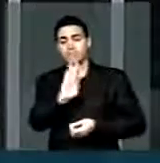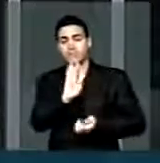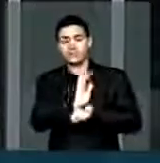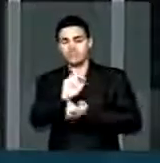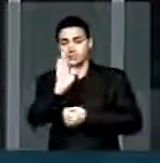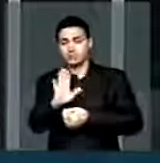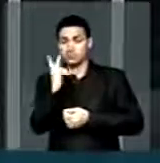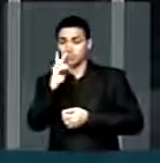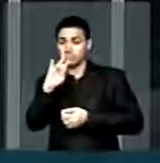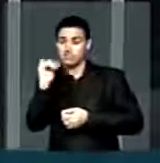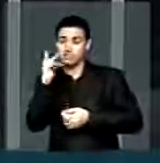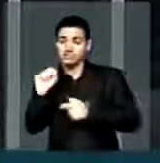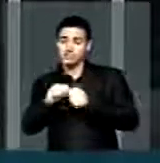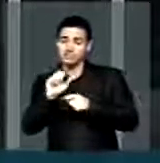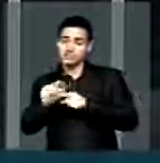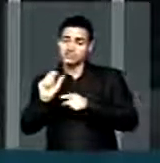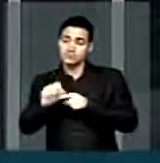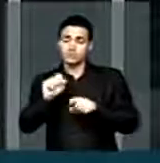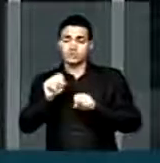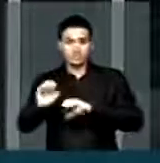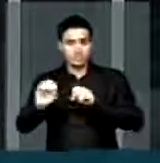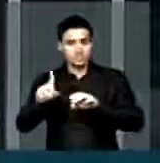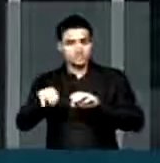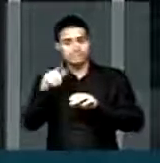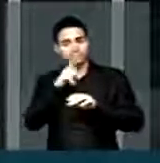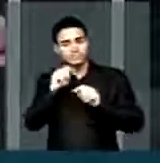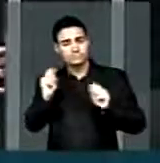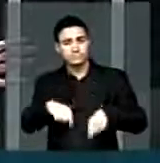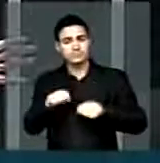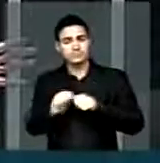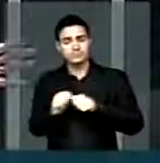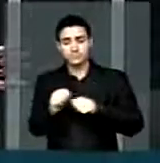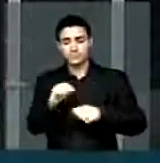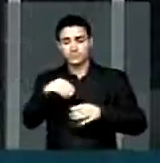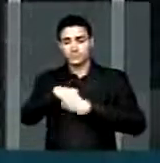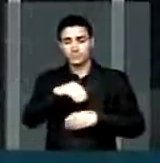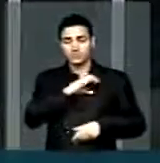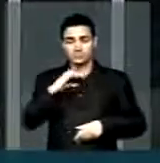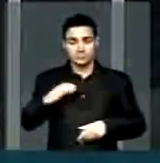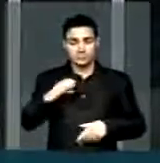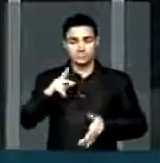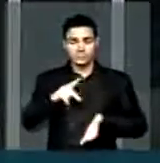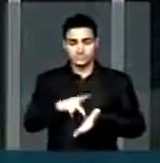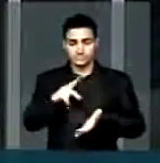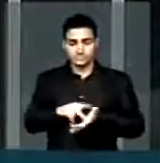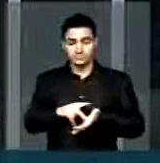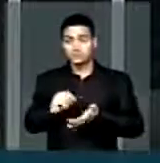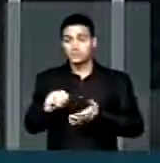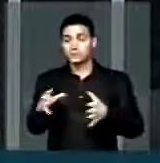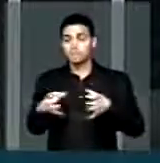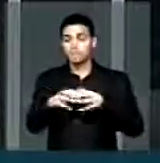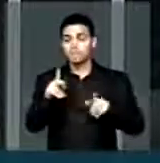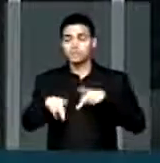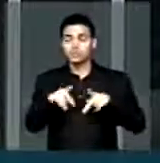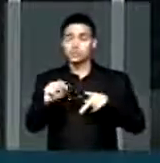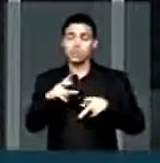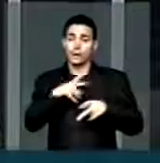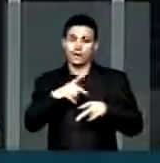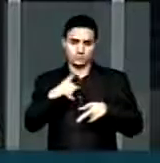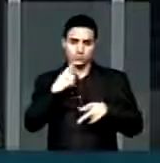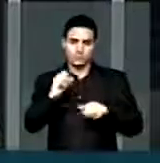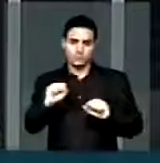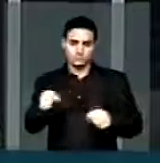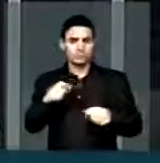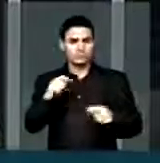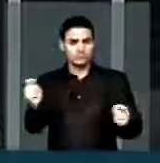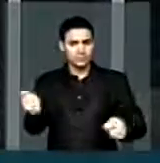para ser investido na educação. Foi o avanço possível na comissão. Na verdade, particularmente, ainda defendo que há